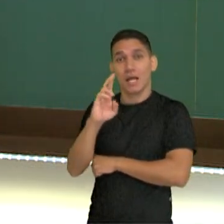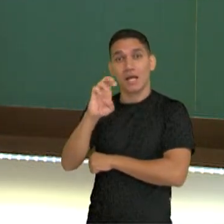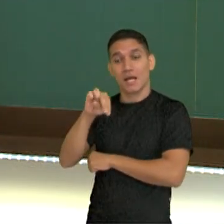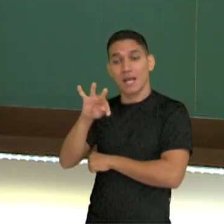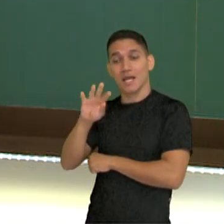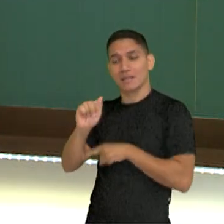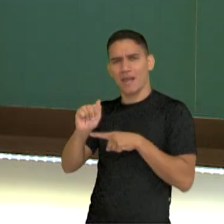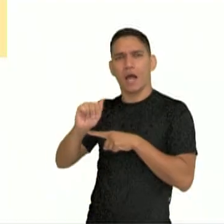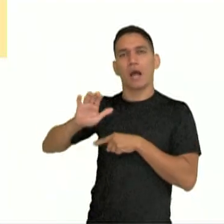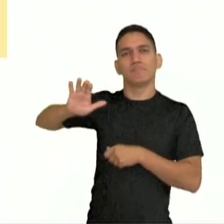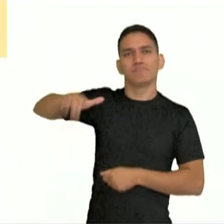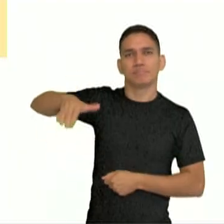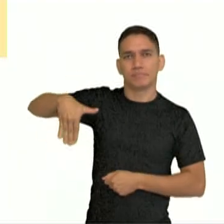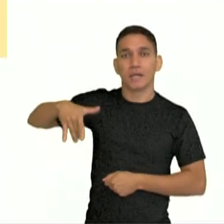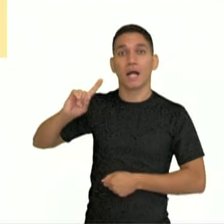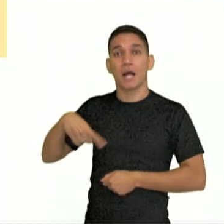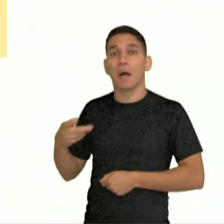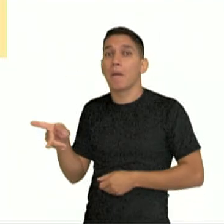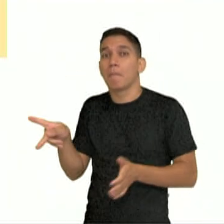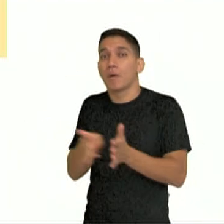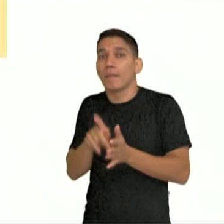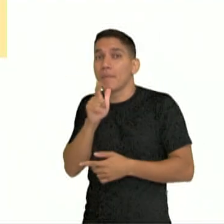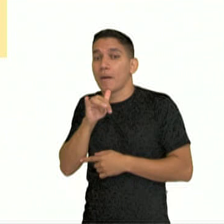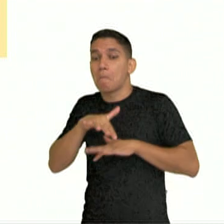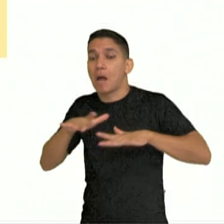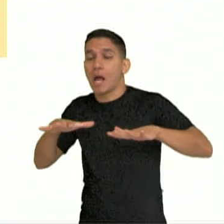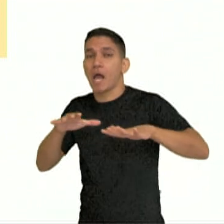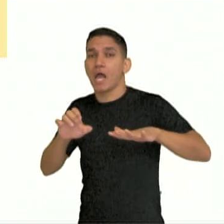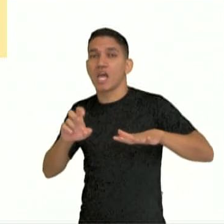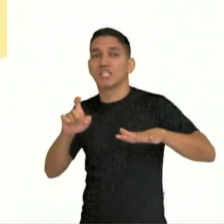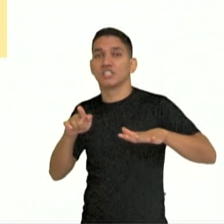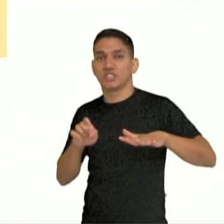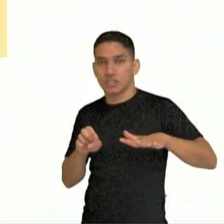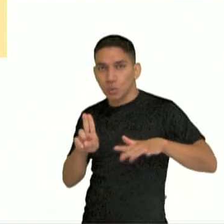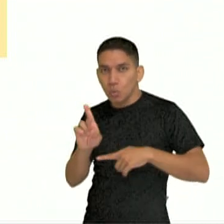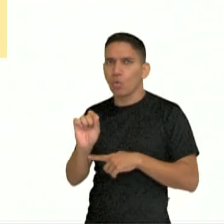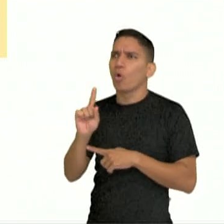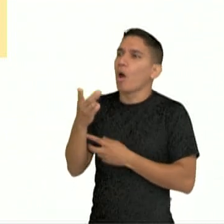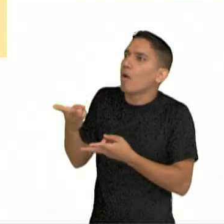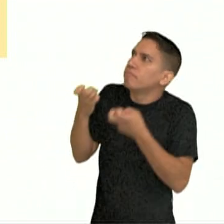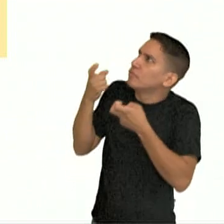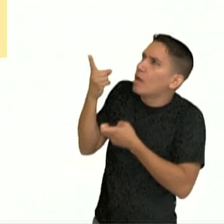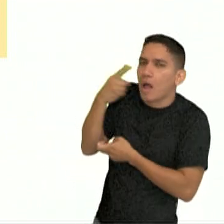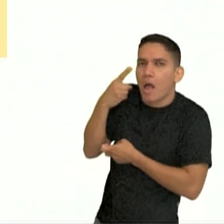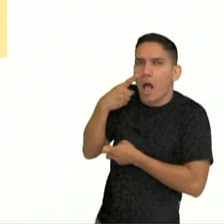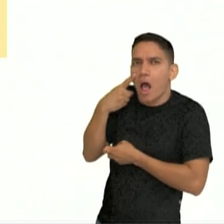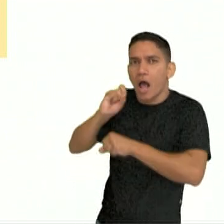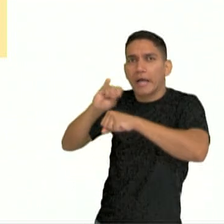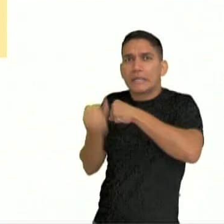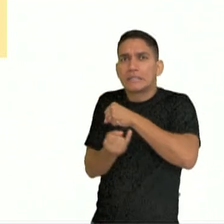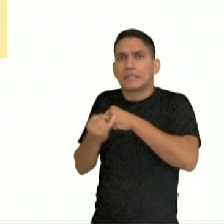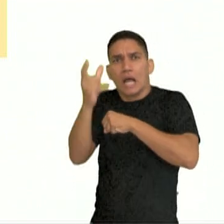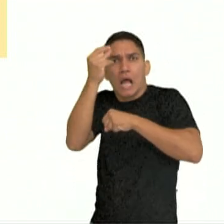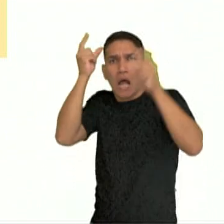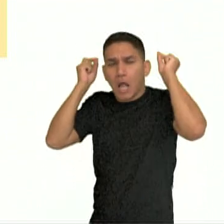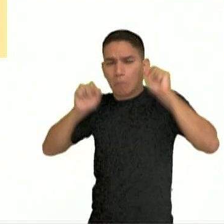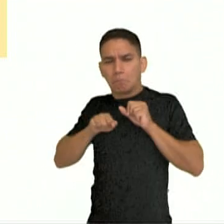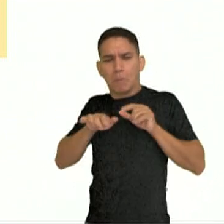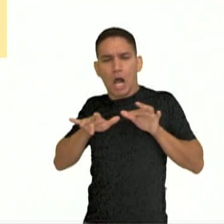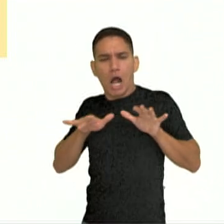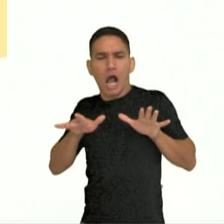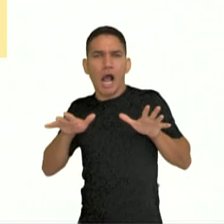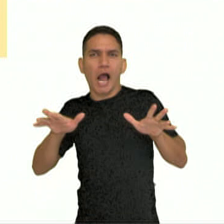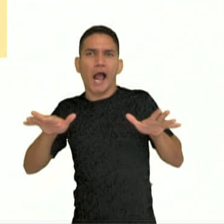mar Egeu, a maior ilha desse mar. E perceba como de lá, dessa ilha, os gregos se espalharam para o continente,